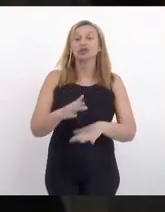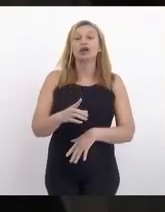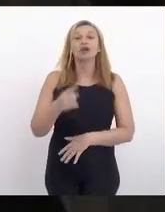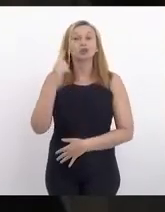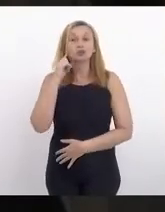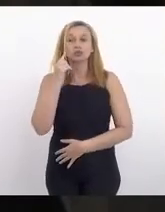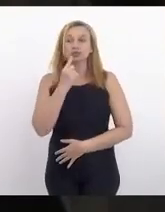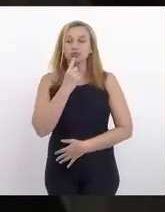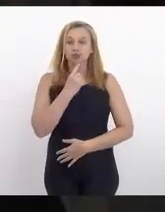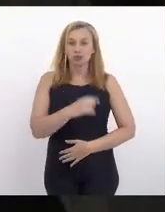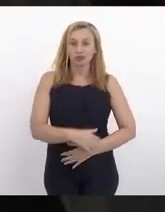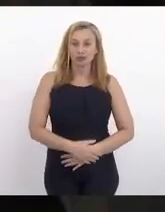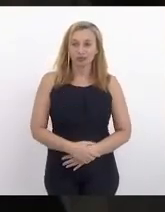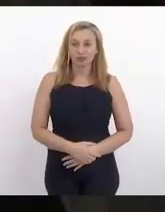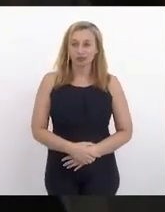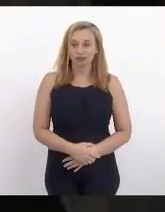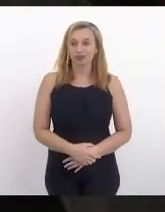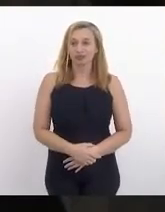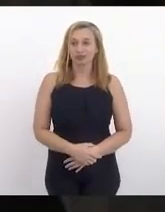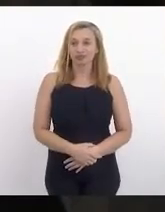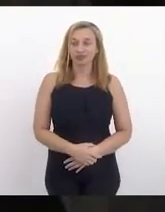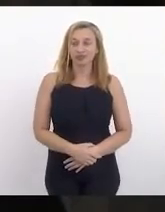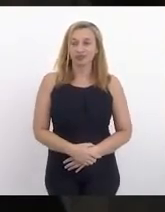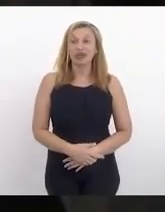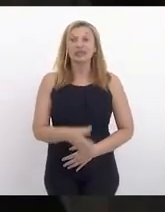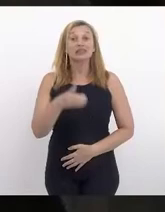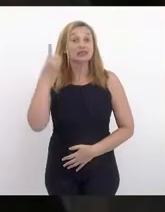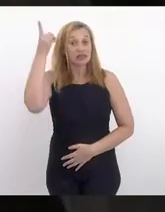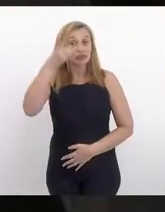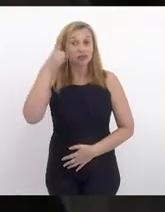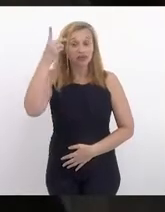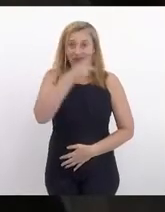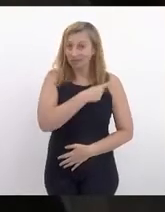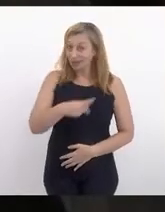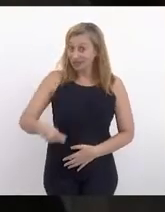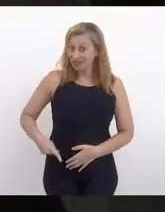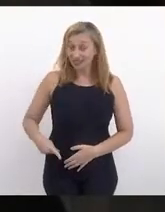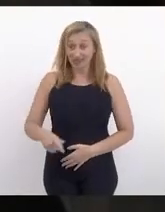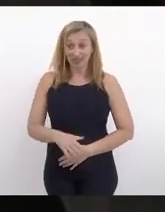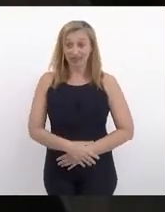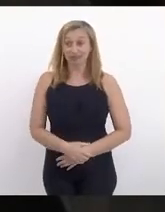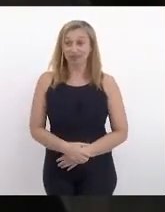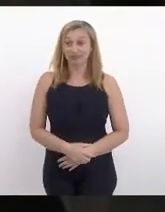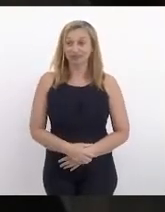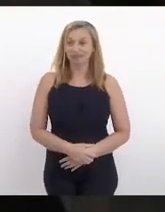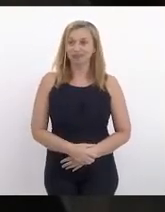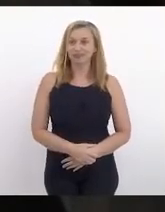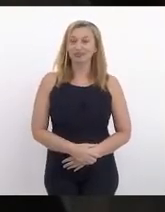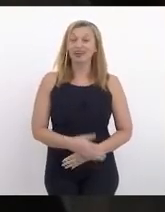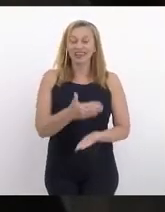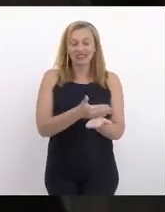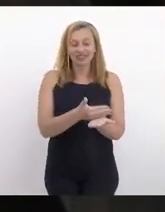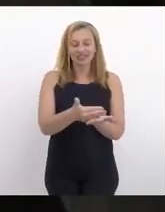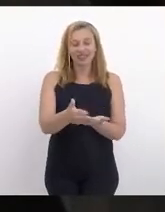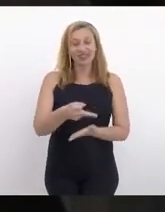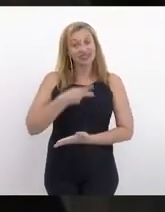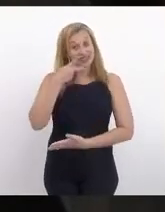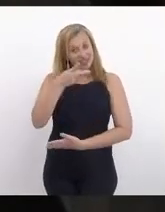auditivos, deputada Tia Uju. palavra inicial